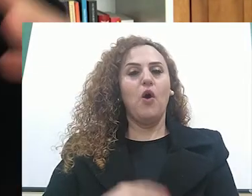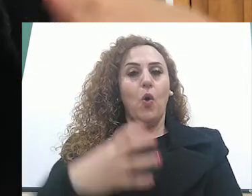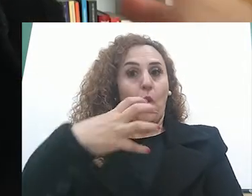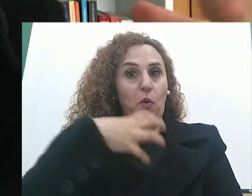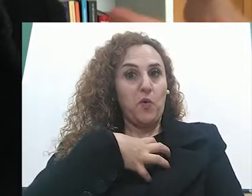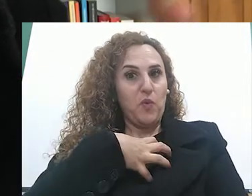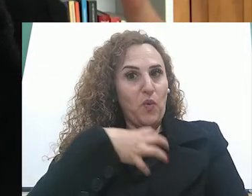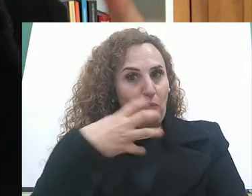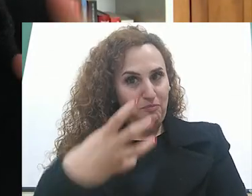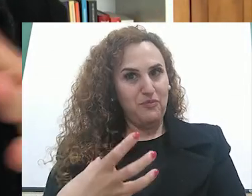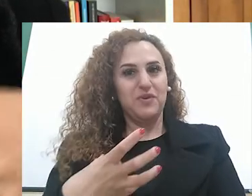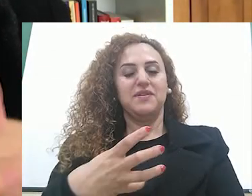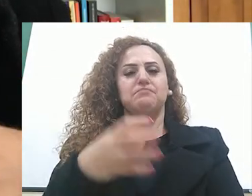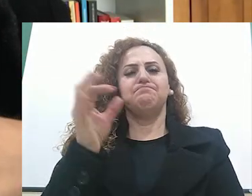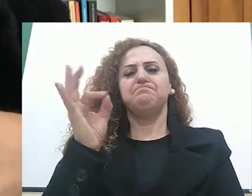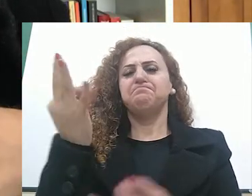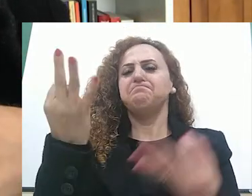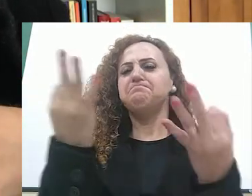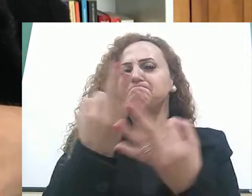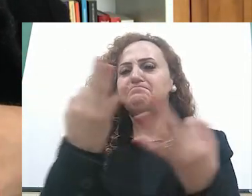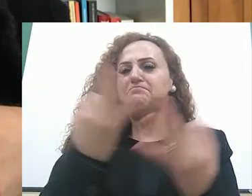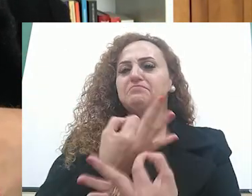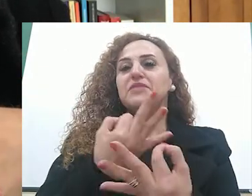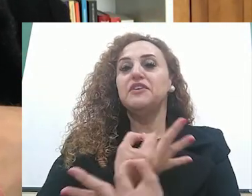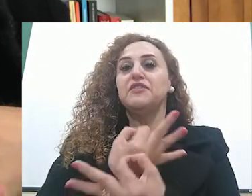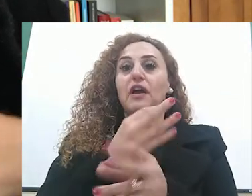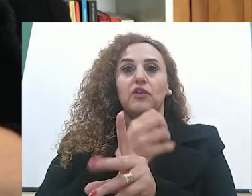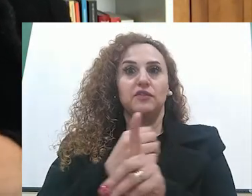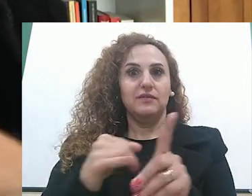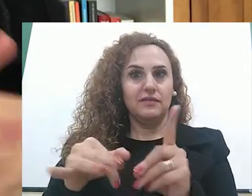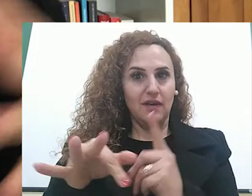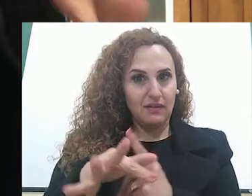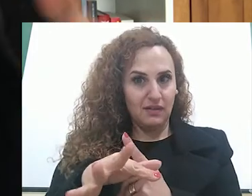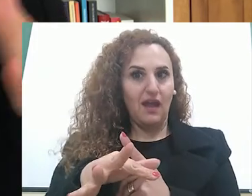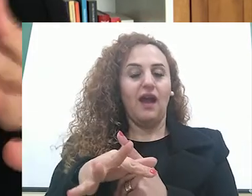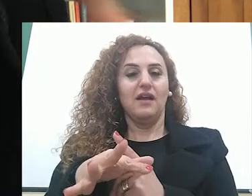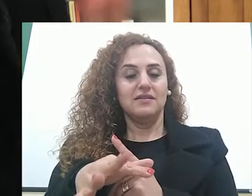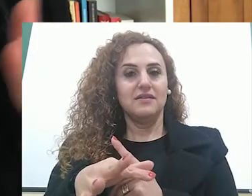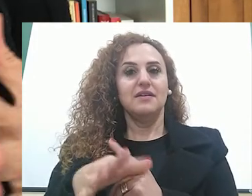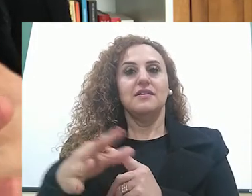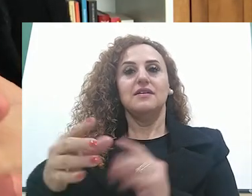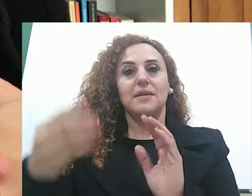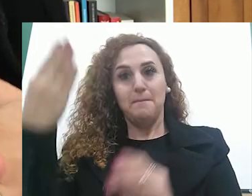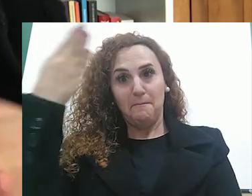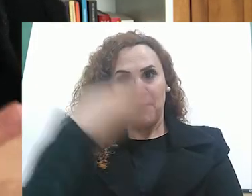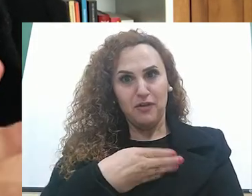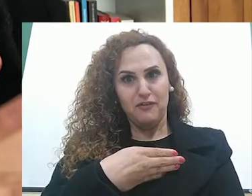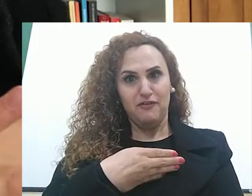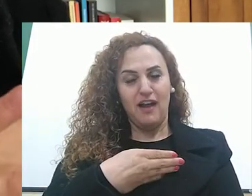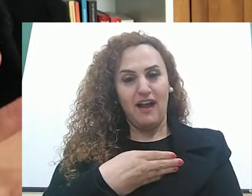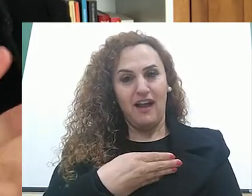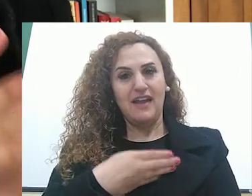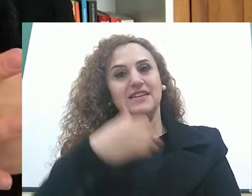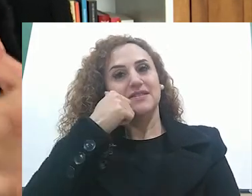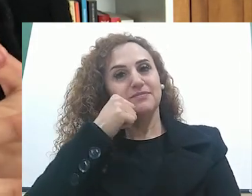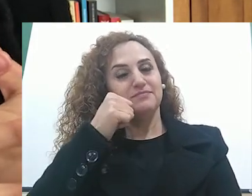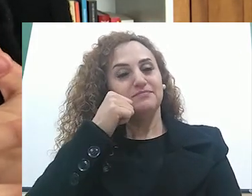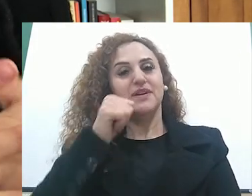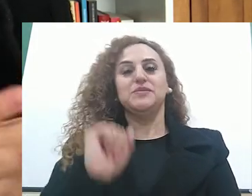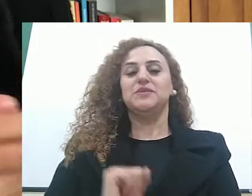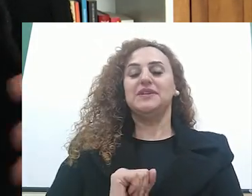tinha que se comportar de uma determinada forma também na sociedade, que com que provasse, né? Que ela era uma pessoa